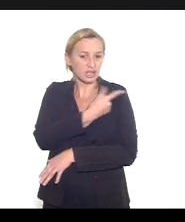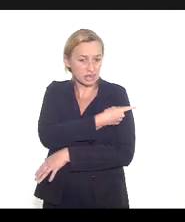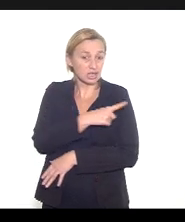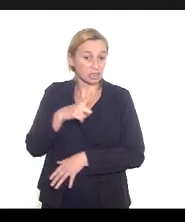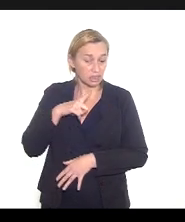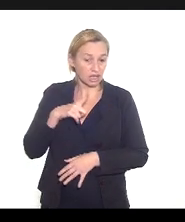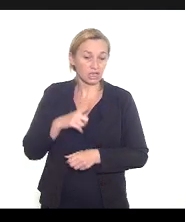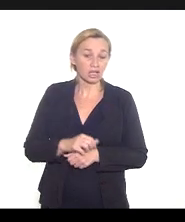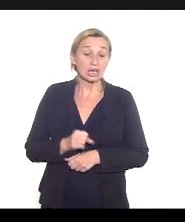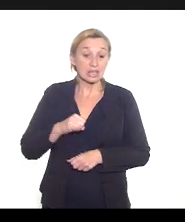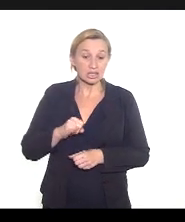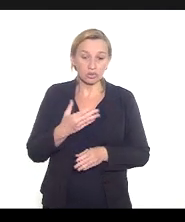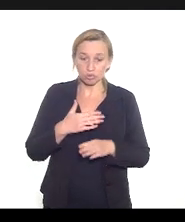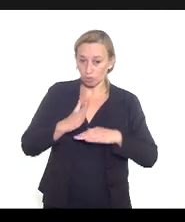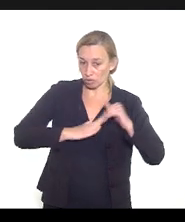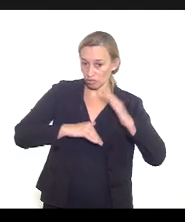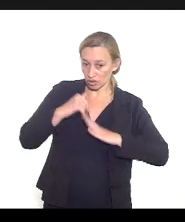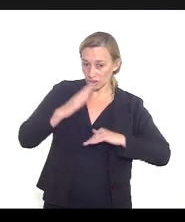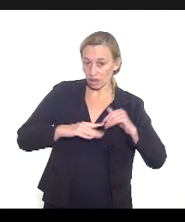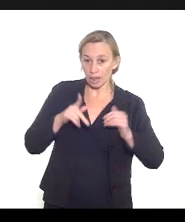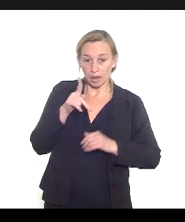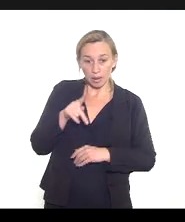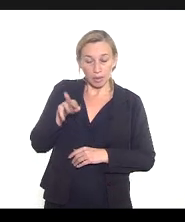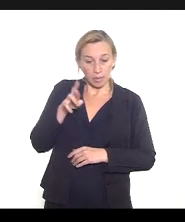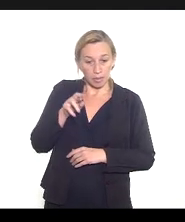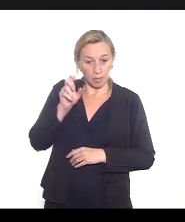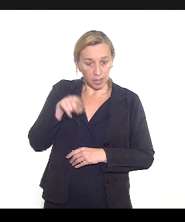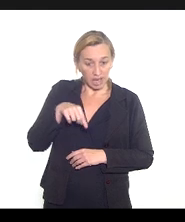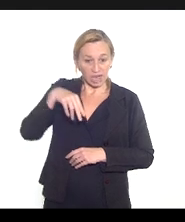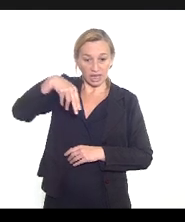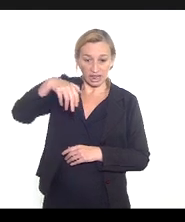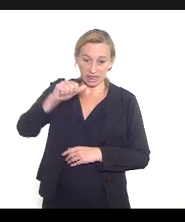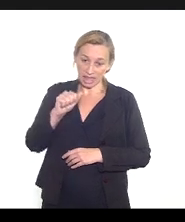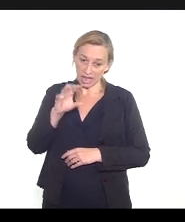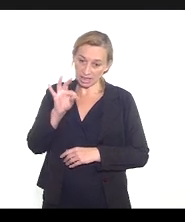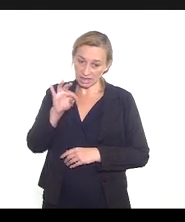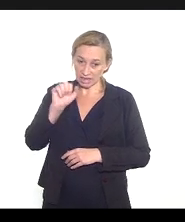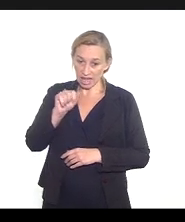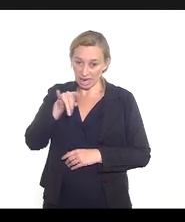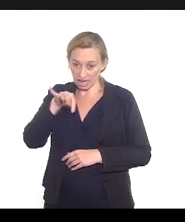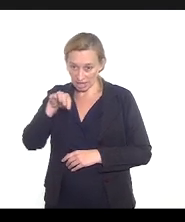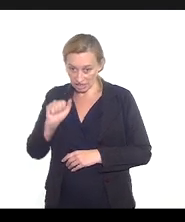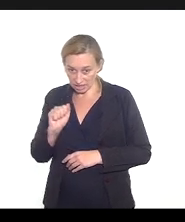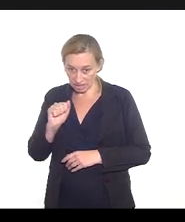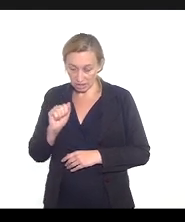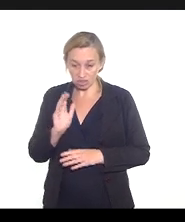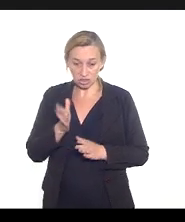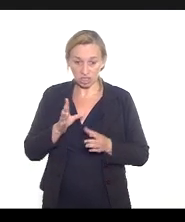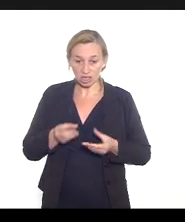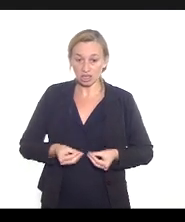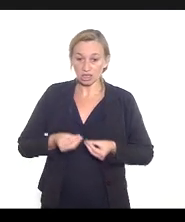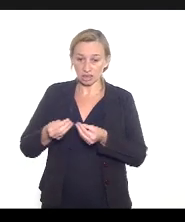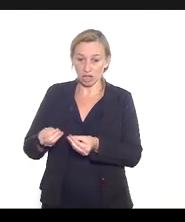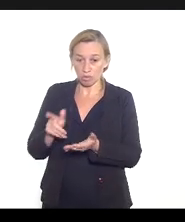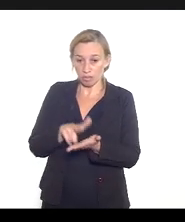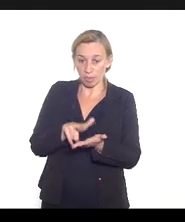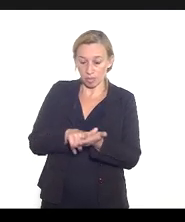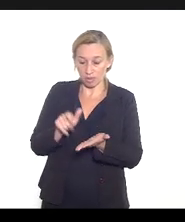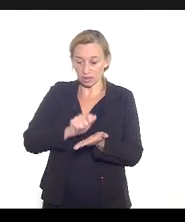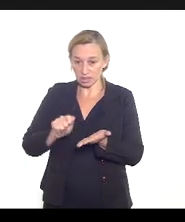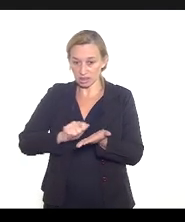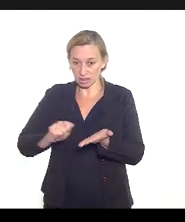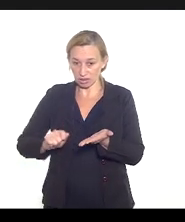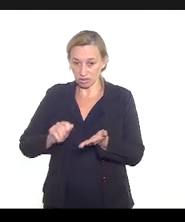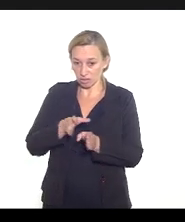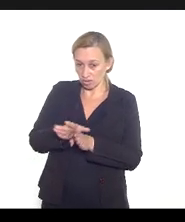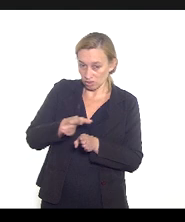o seu profissional pré-natalista quiser deixar já esse termo de esclarecimento assinado entendendo que ele vai